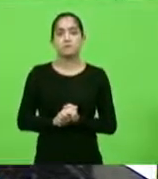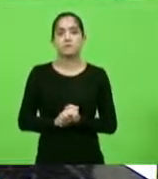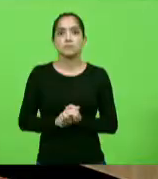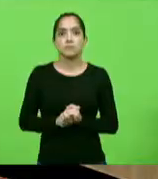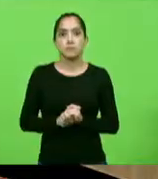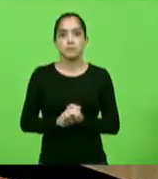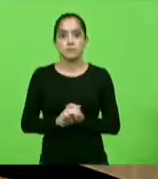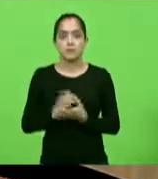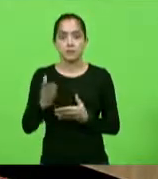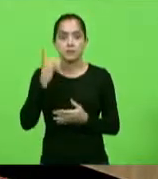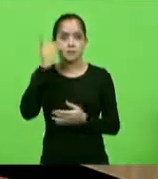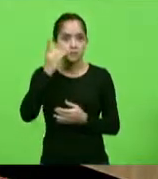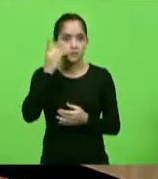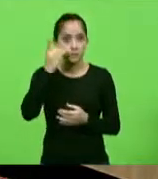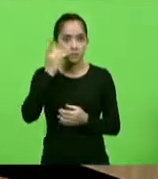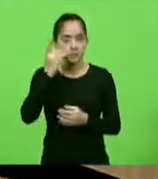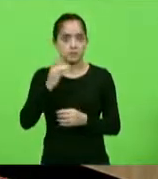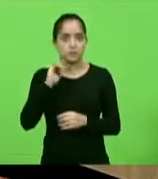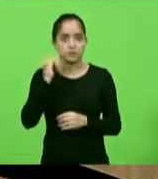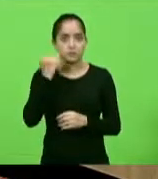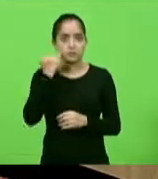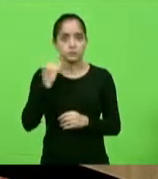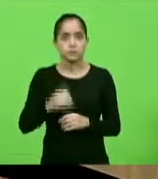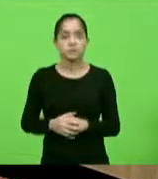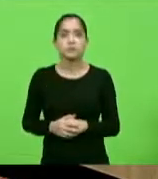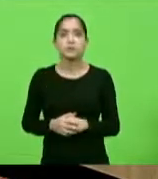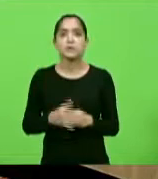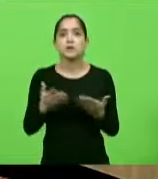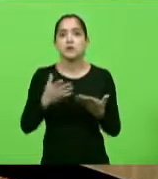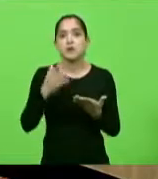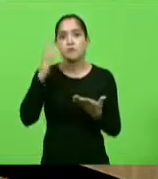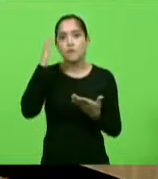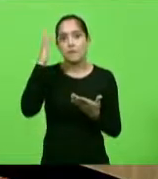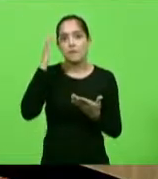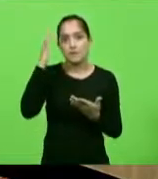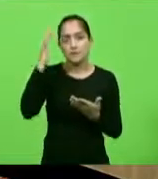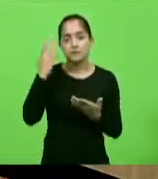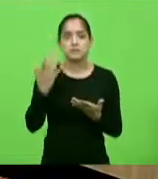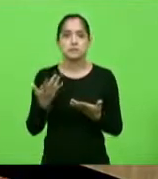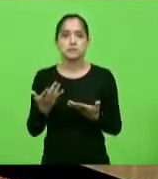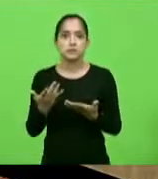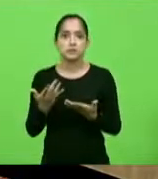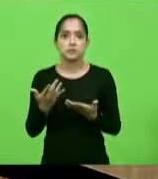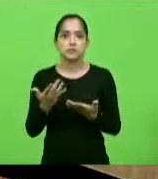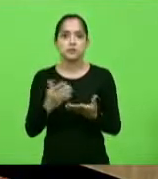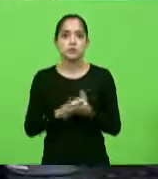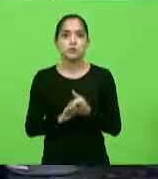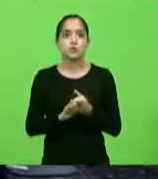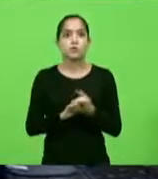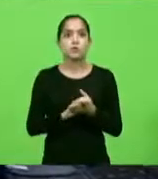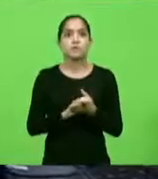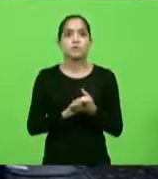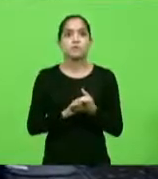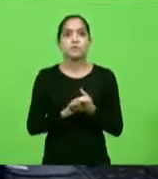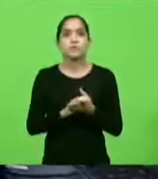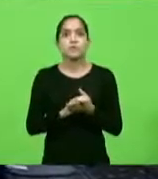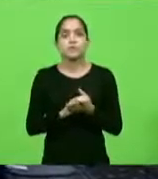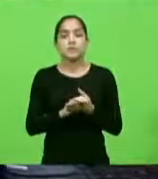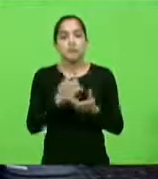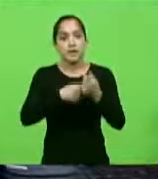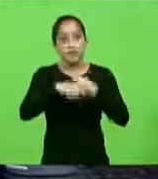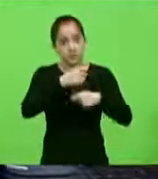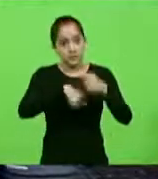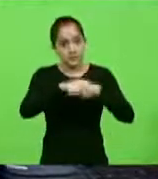deputado? Uma parte. Eu fico imaginando como que seria a administração do Fernando